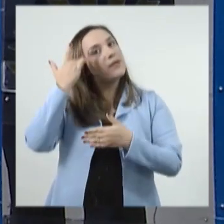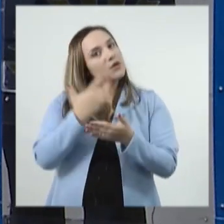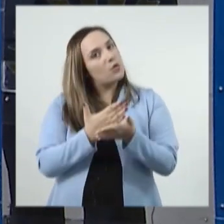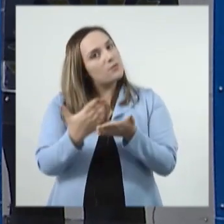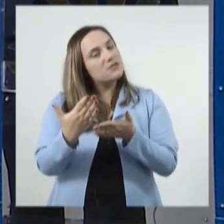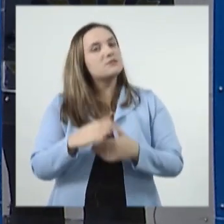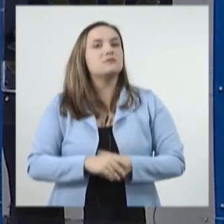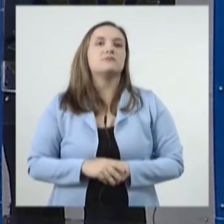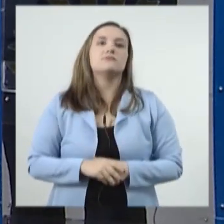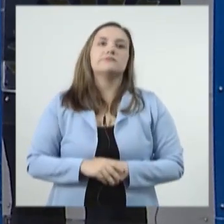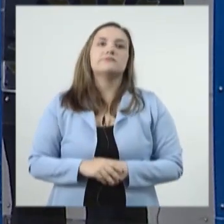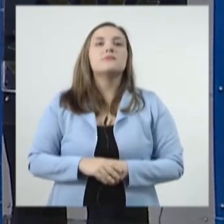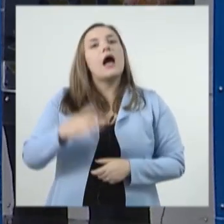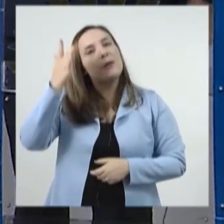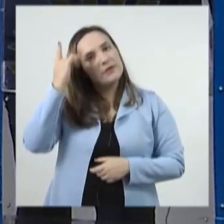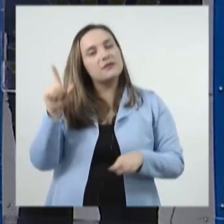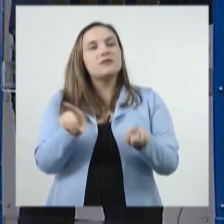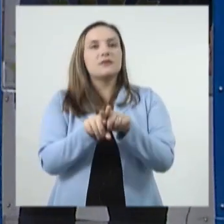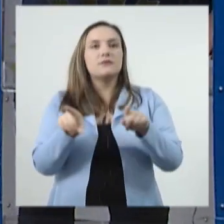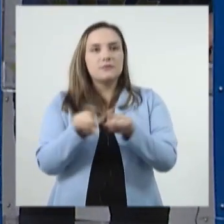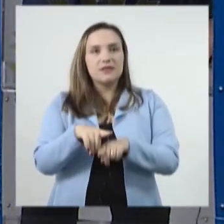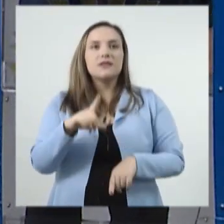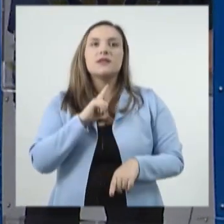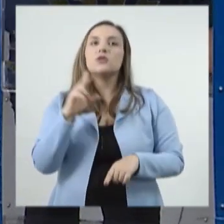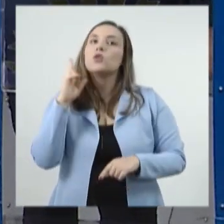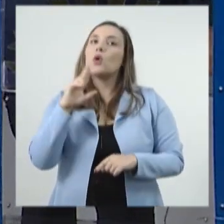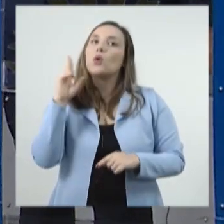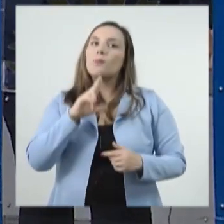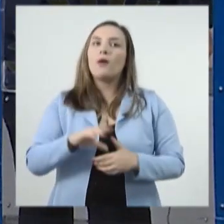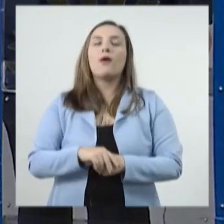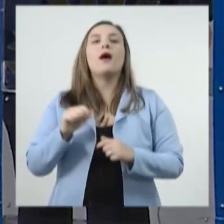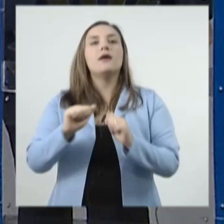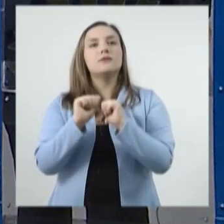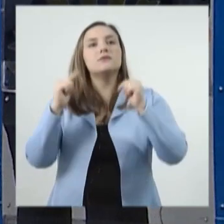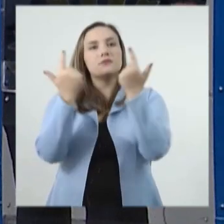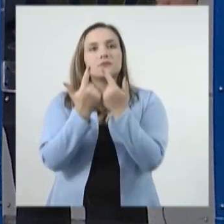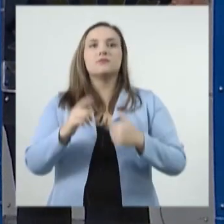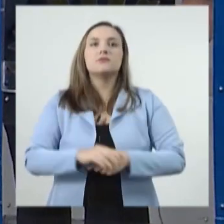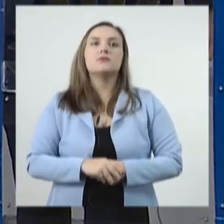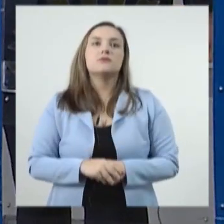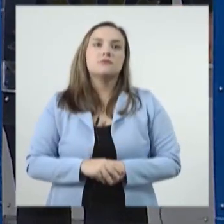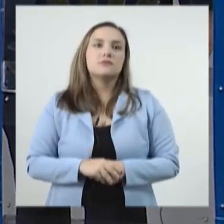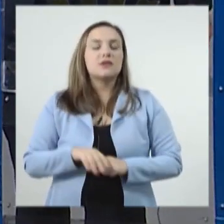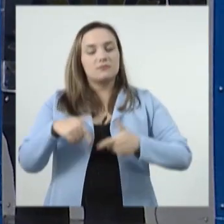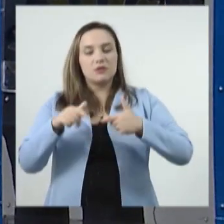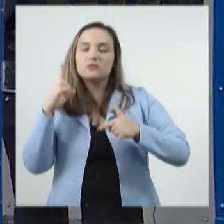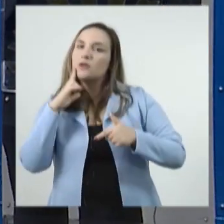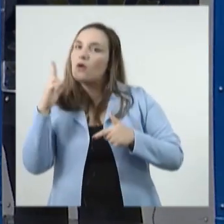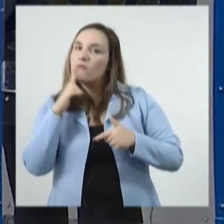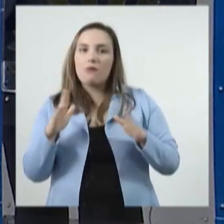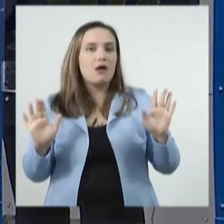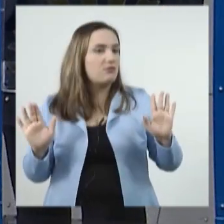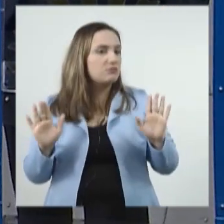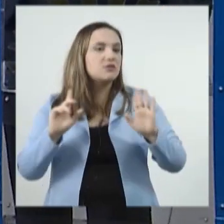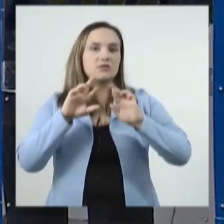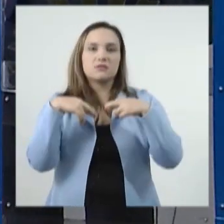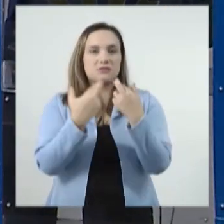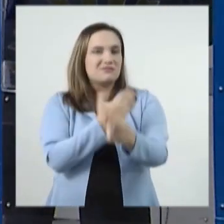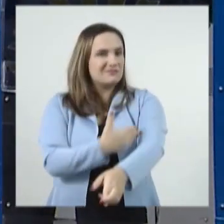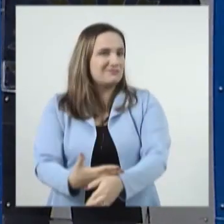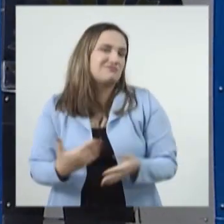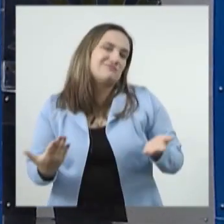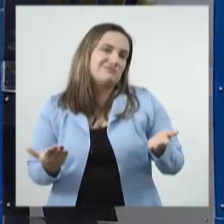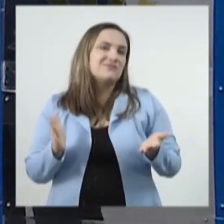amanhã. E a partir de amanhã também começam a acontecer aqui na Alemes o trabalho normal dos deputados, que são as sessões plenárias.